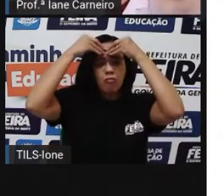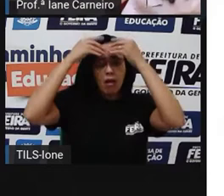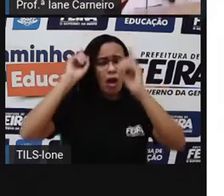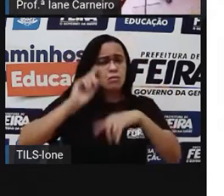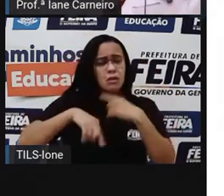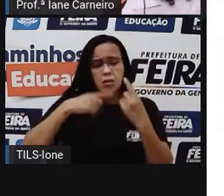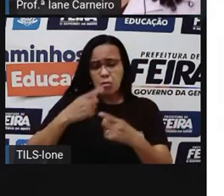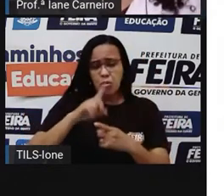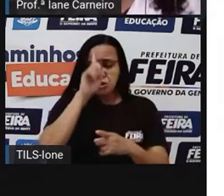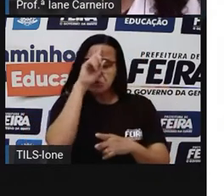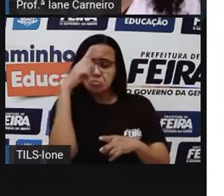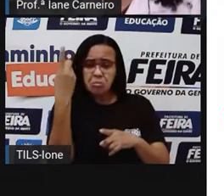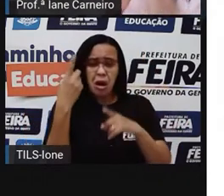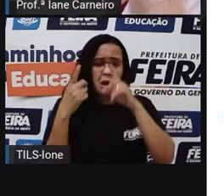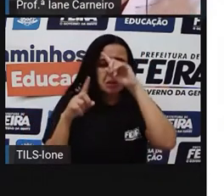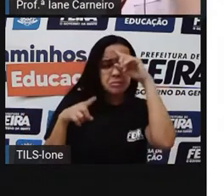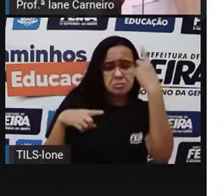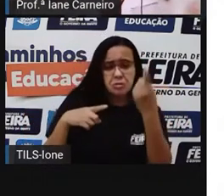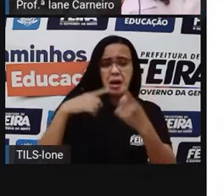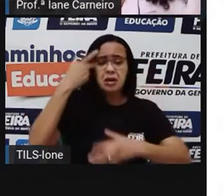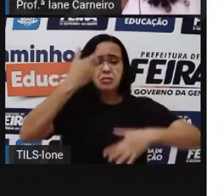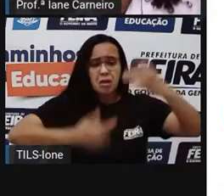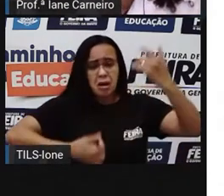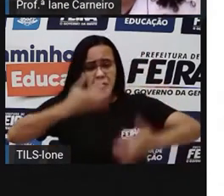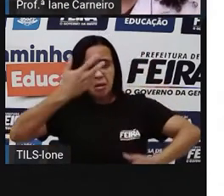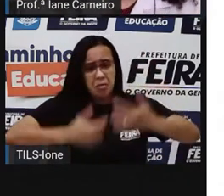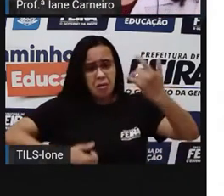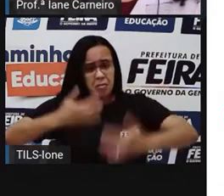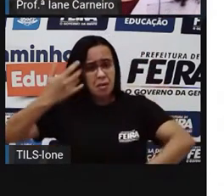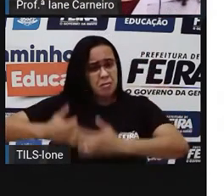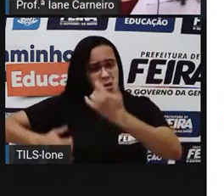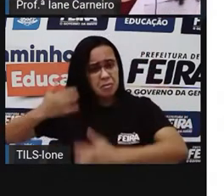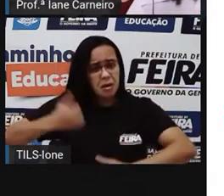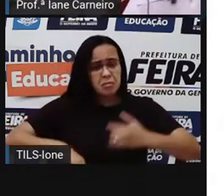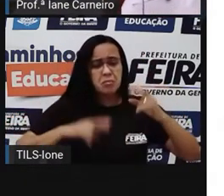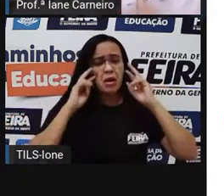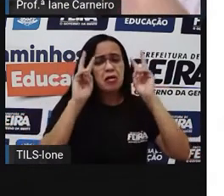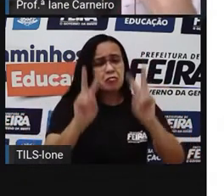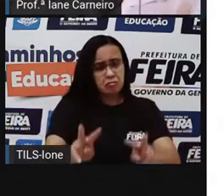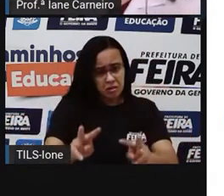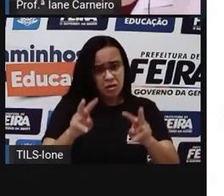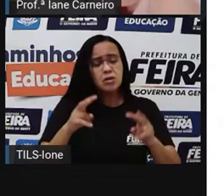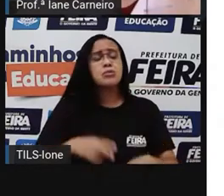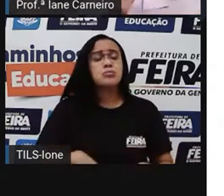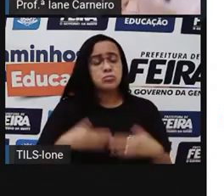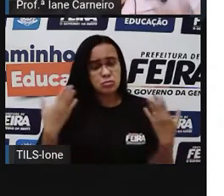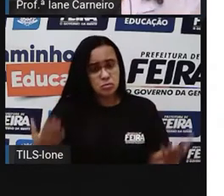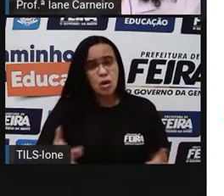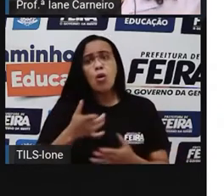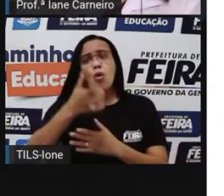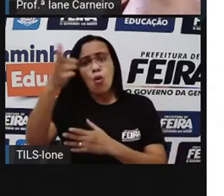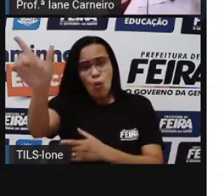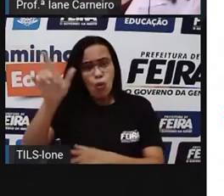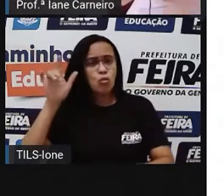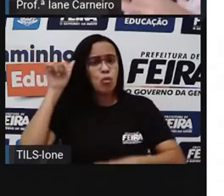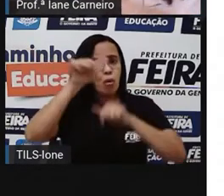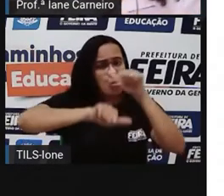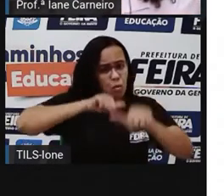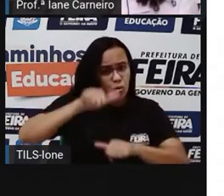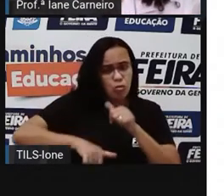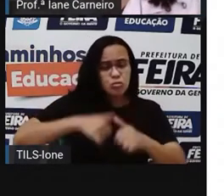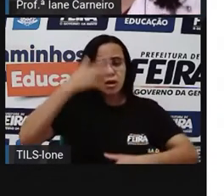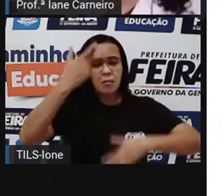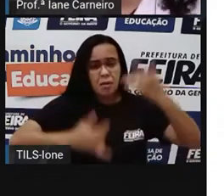falando outros elementos, com todo o jeito que ele viu. O outro que ouviu já contou de outra forma, aumentando,